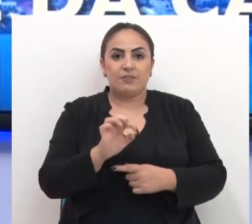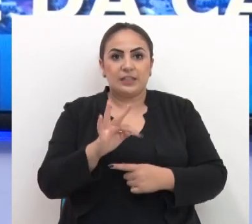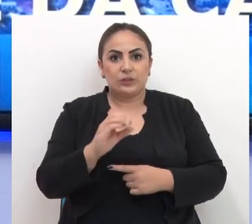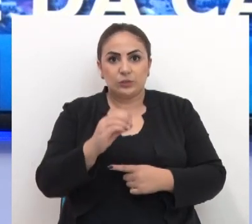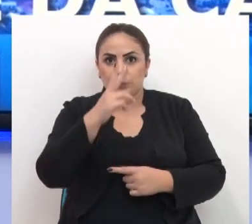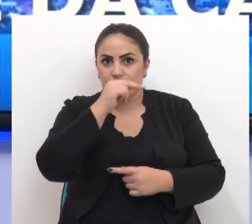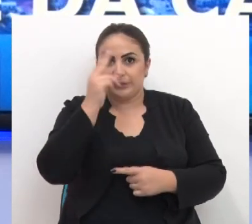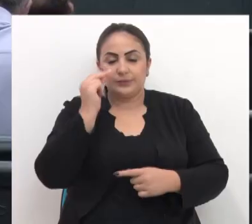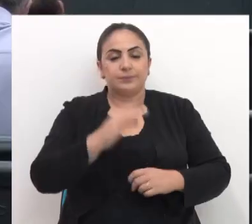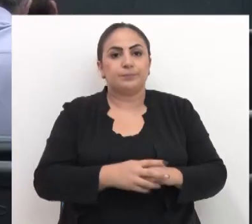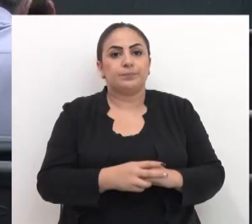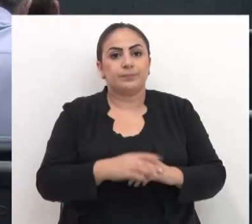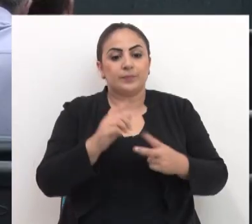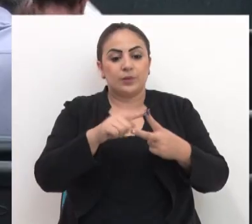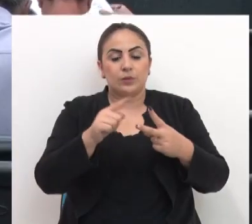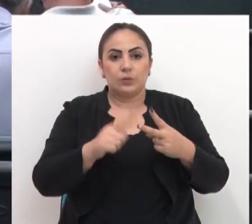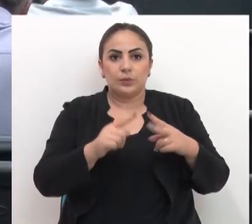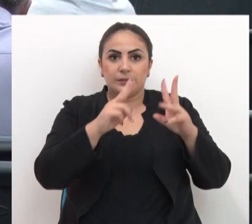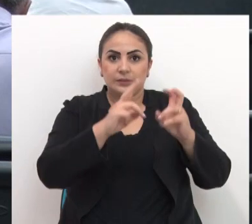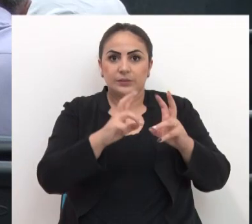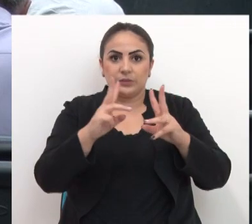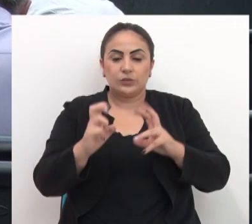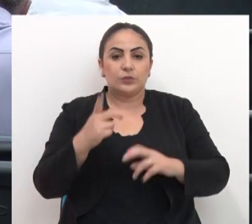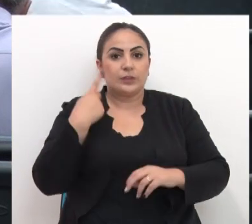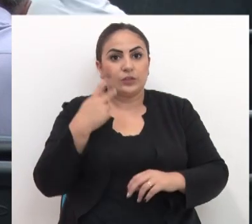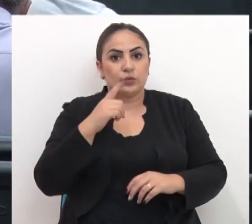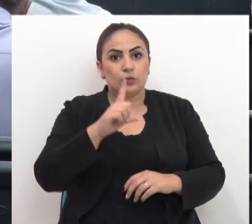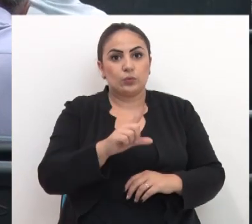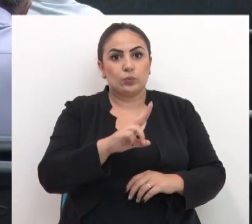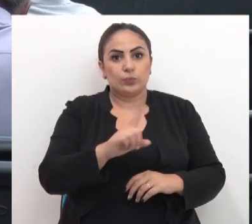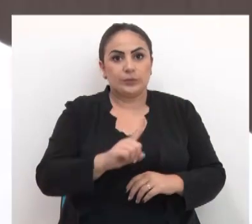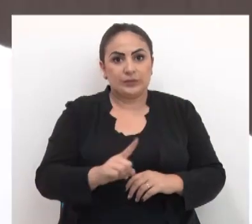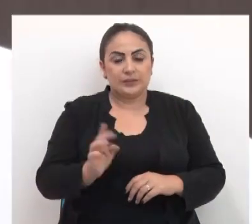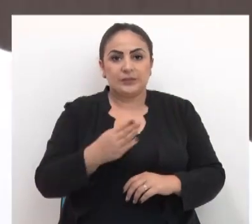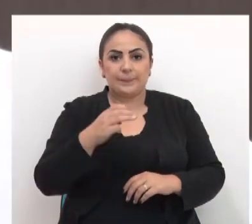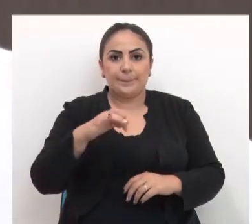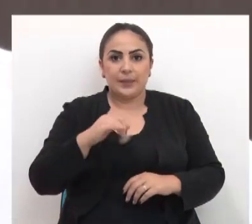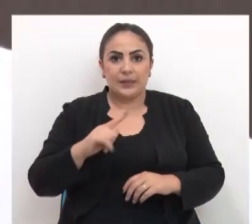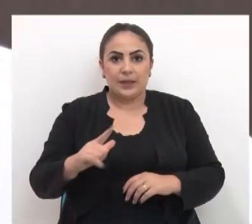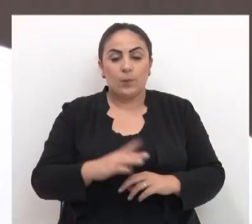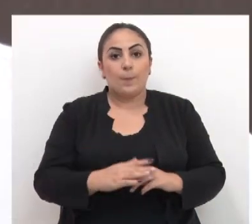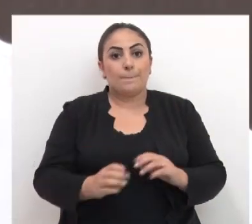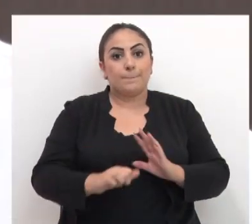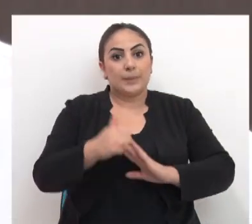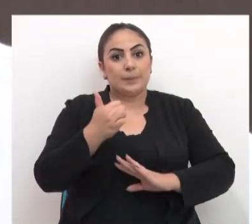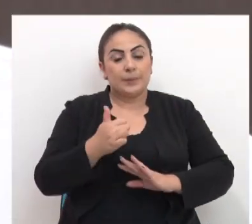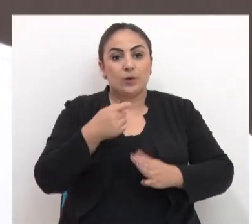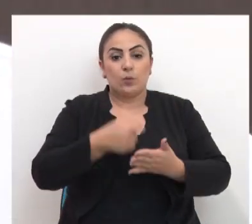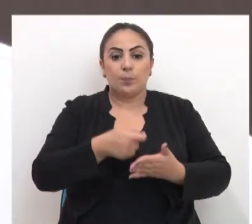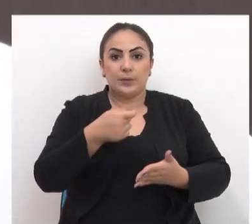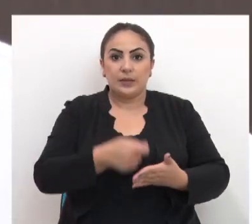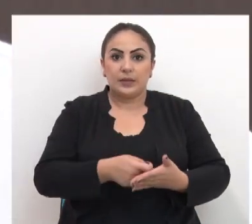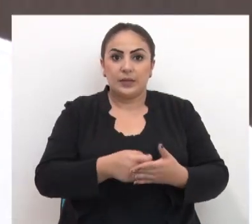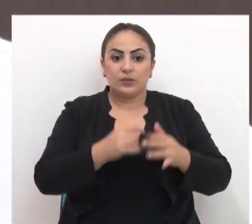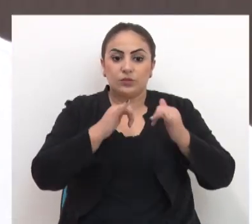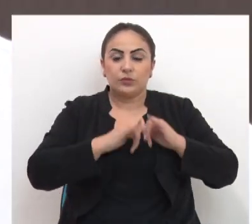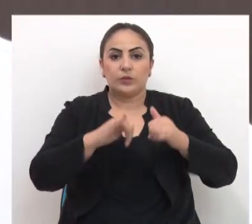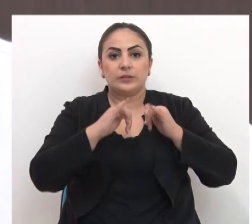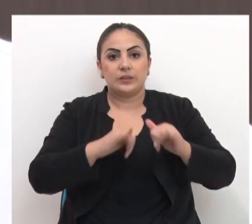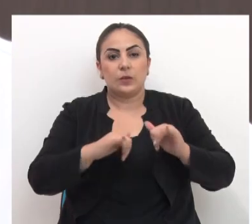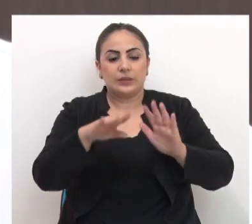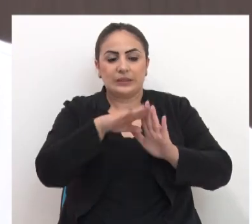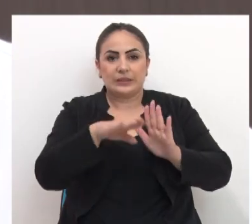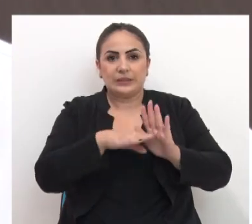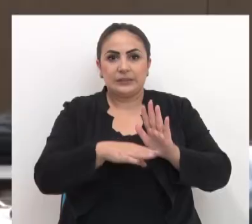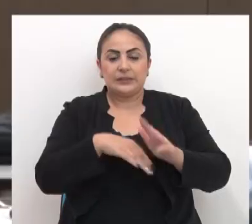Poder Executivo. Duas matérias do vereador Luiz Miguel Chais. A primeira pretendia obrigar a divulgação